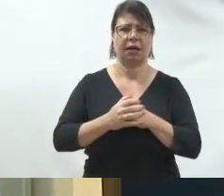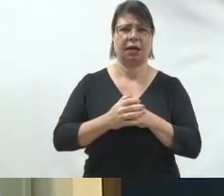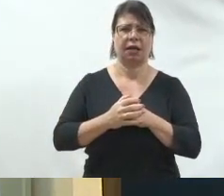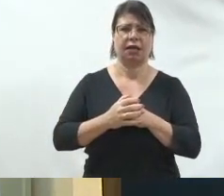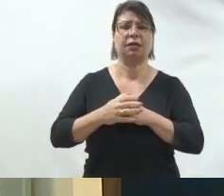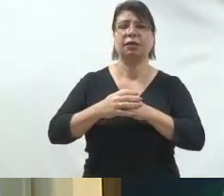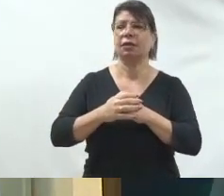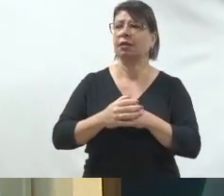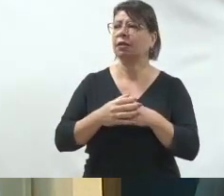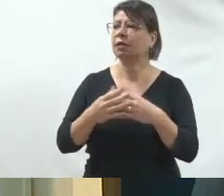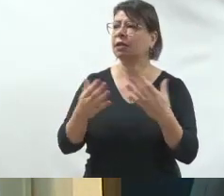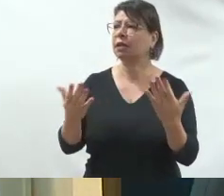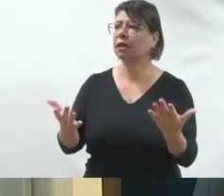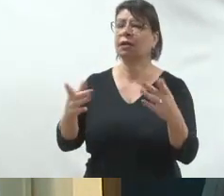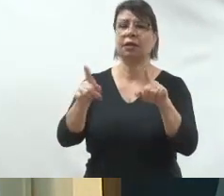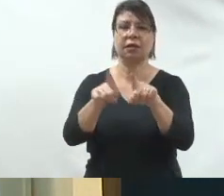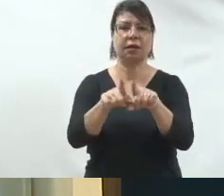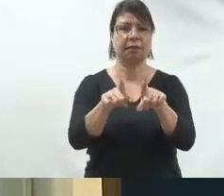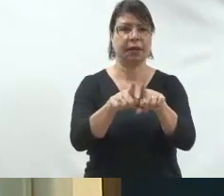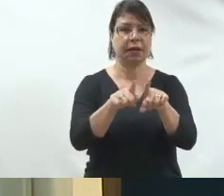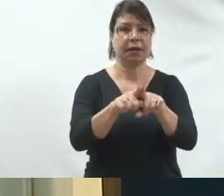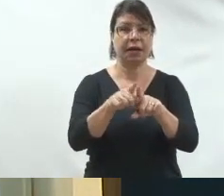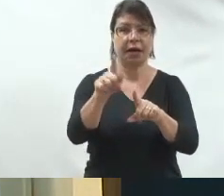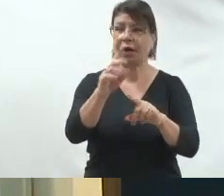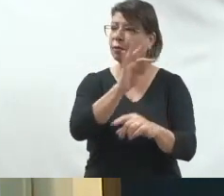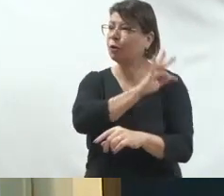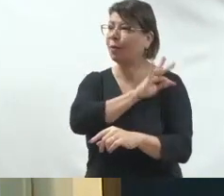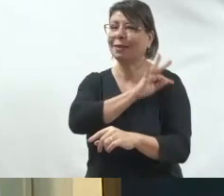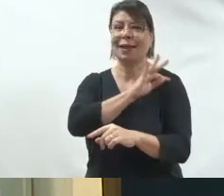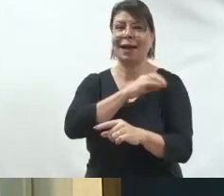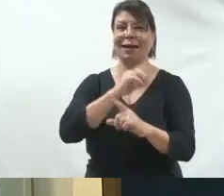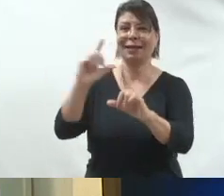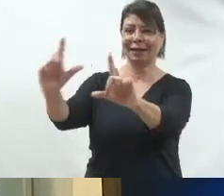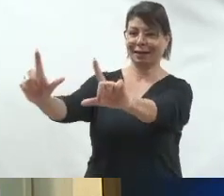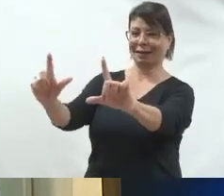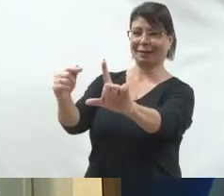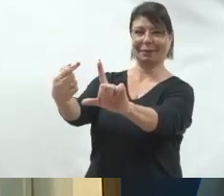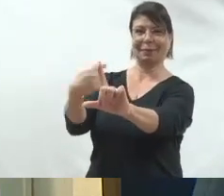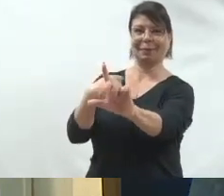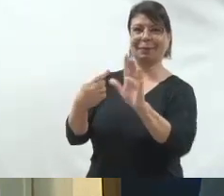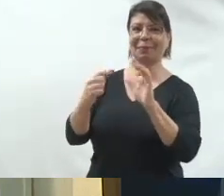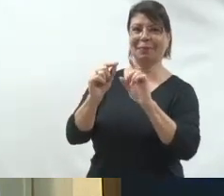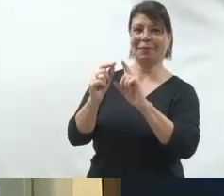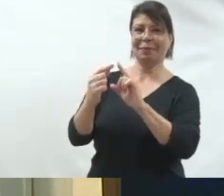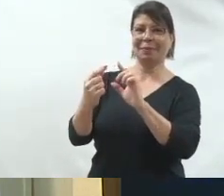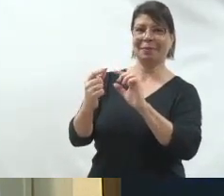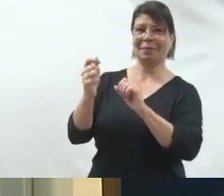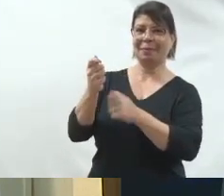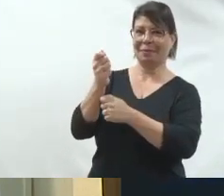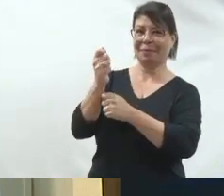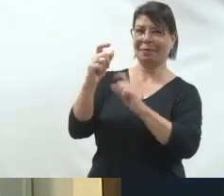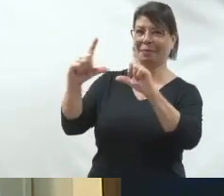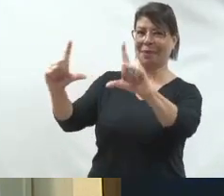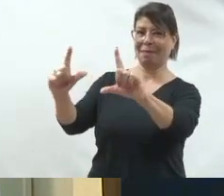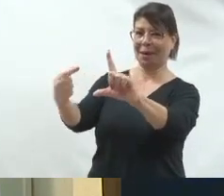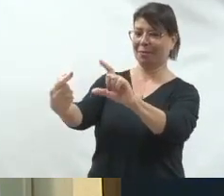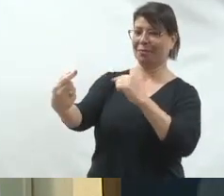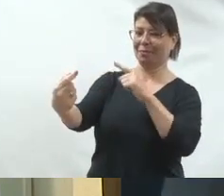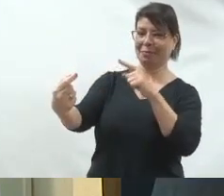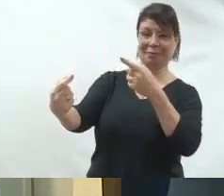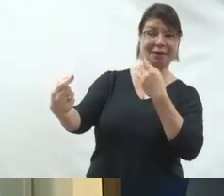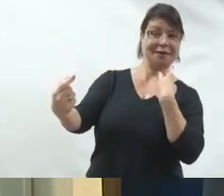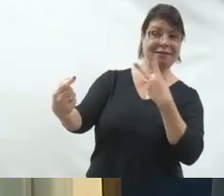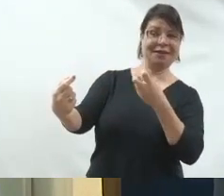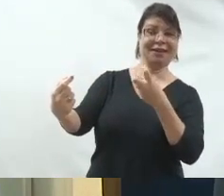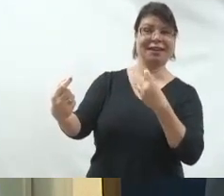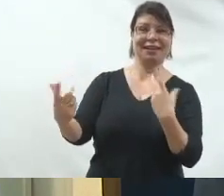Obrigado. Mais aqui. Eu estou com a técnica, viu? A TV ao vivo é assim. Tem a técnica, movimenta a gente. É que já pediram para eu deixar